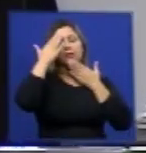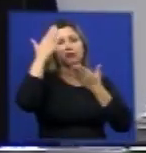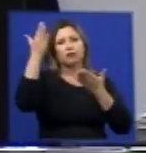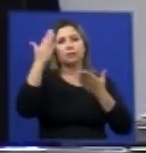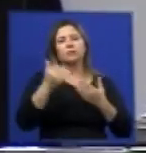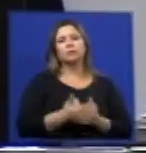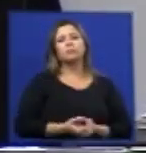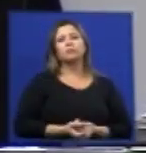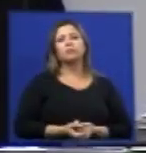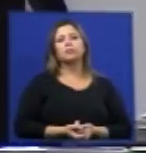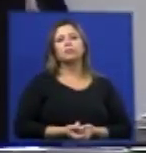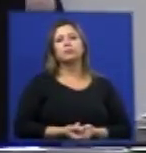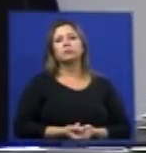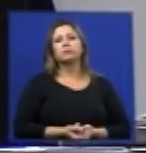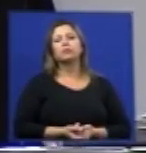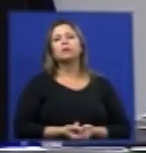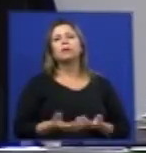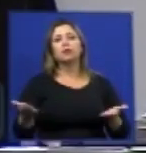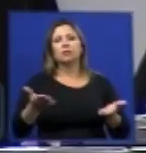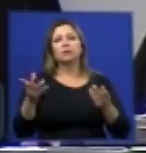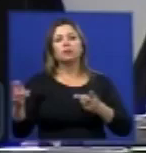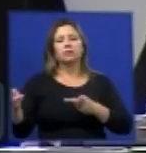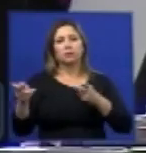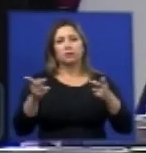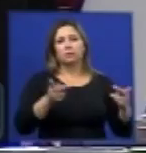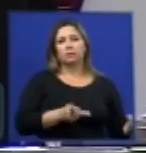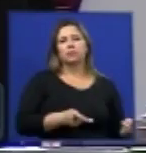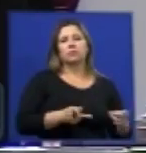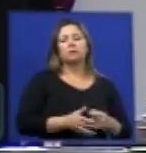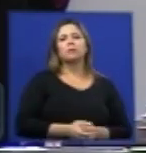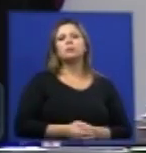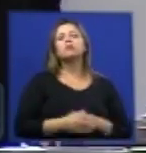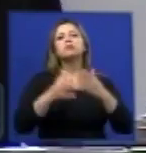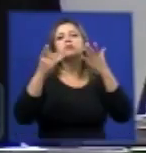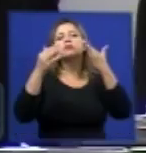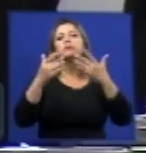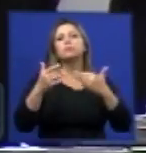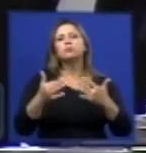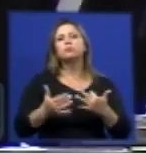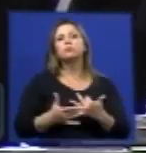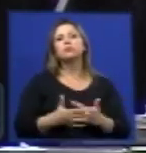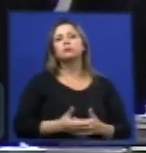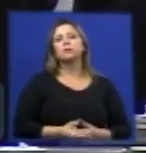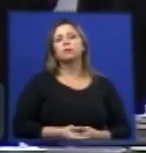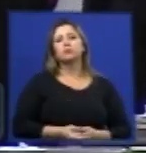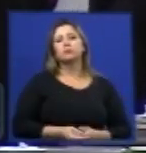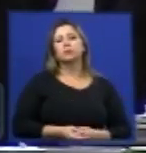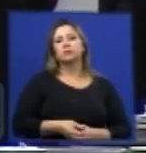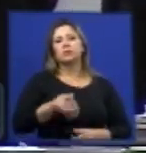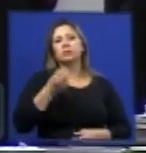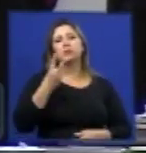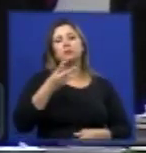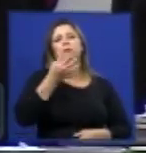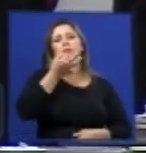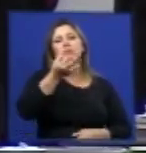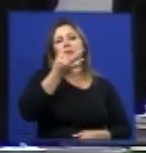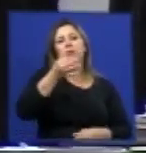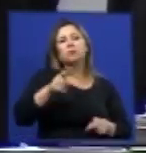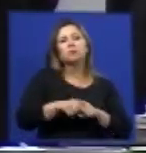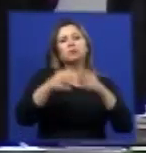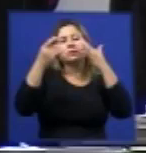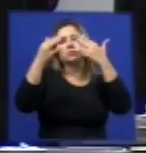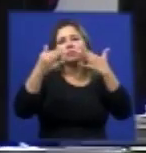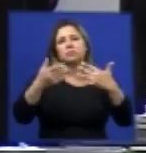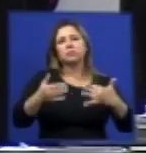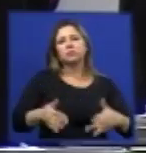senhoria e então convido agora para fazer o que serão as duas últimas exposições dessa